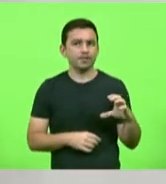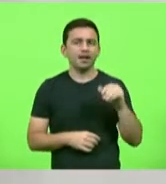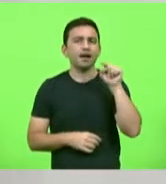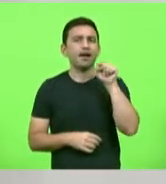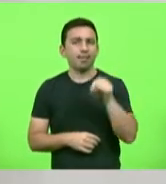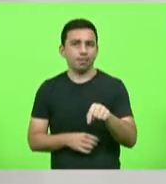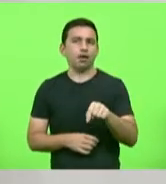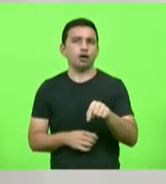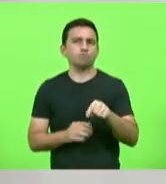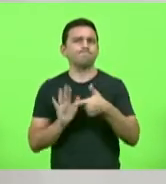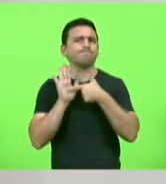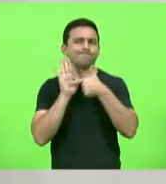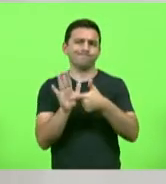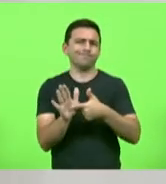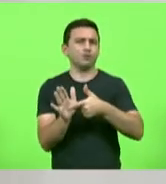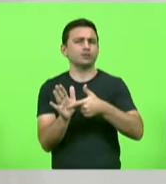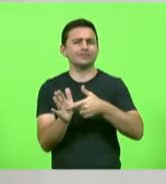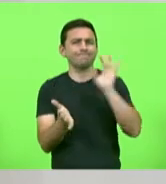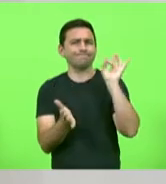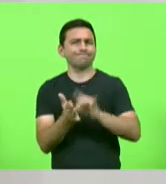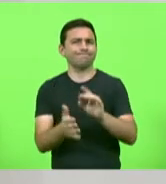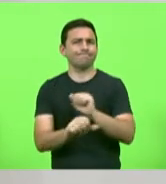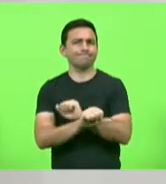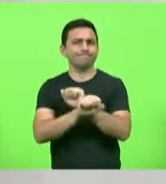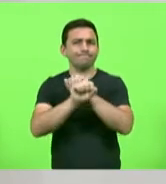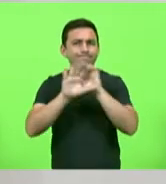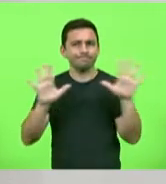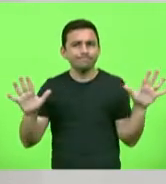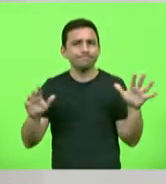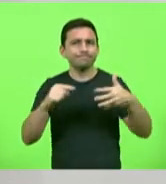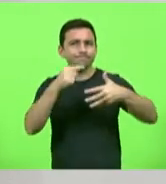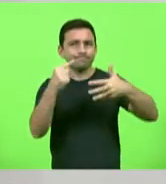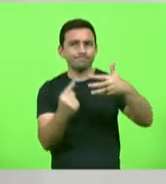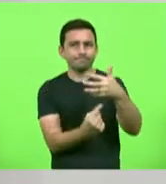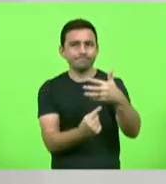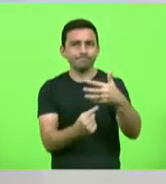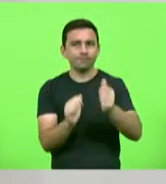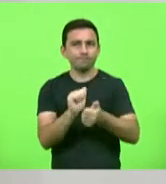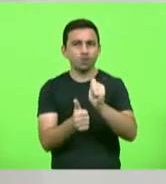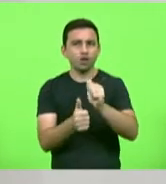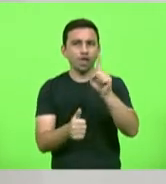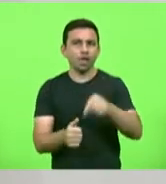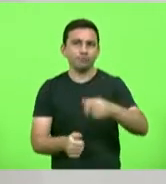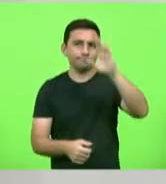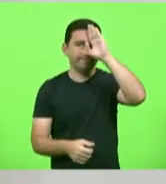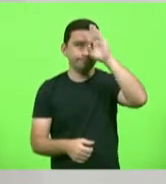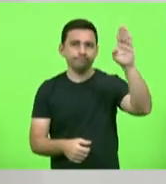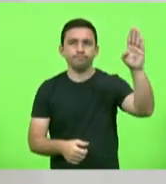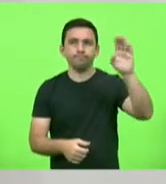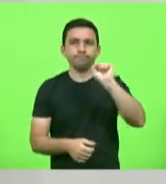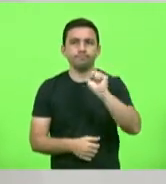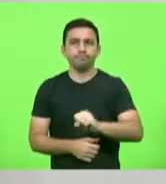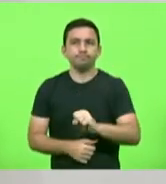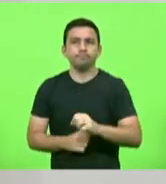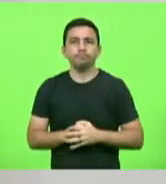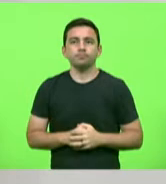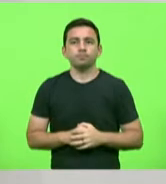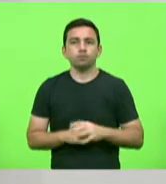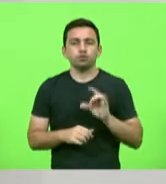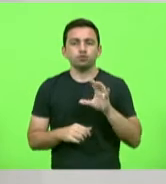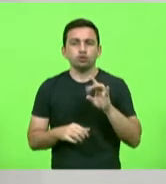muito evidente que a pauta do esporte em Santa Catarina é prioritária. Não só pela